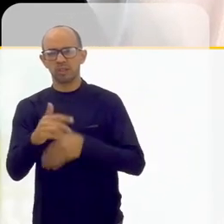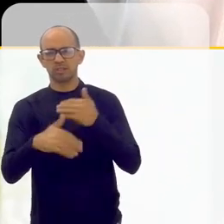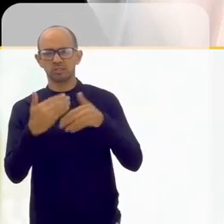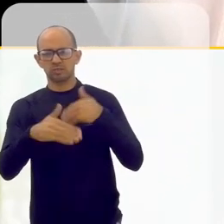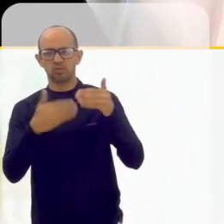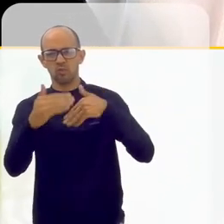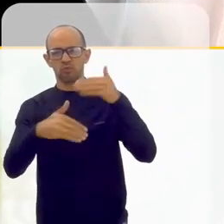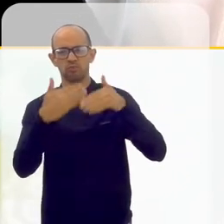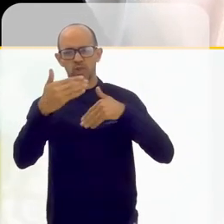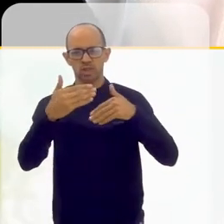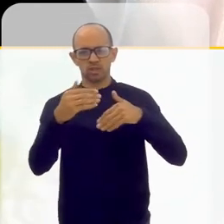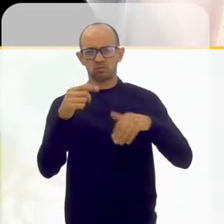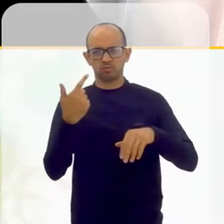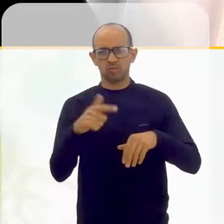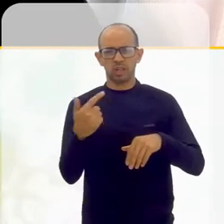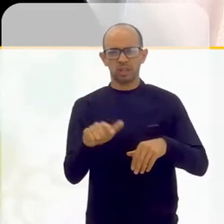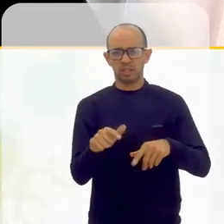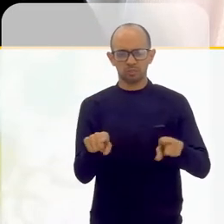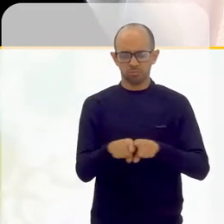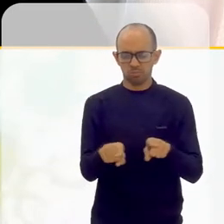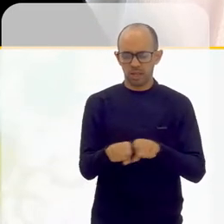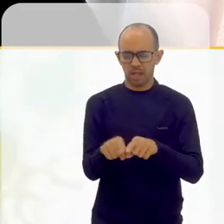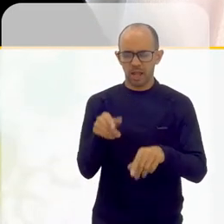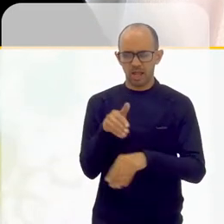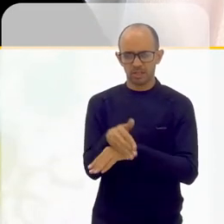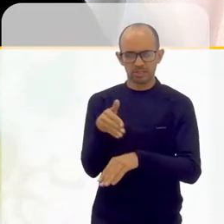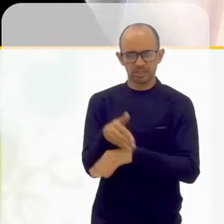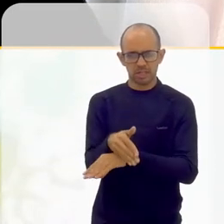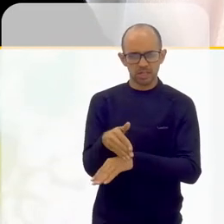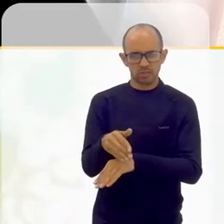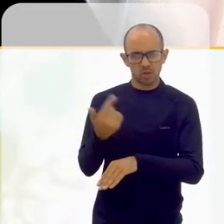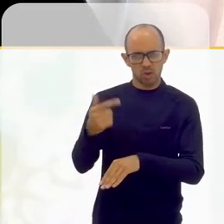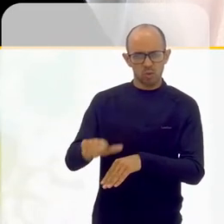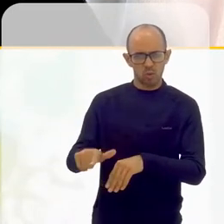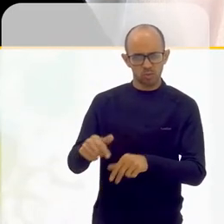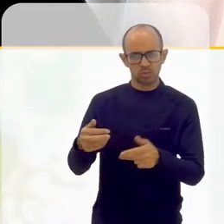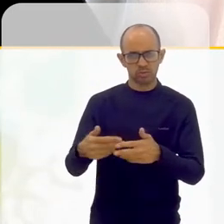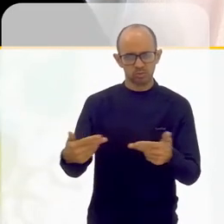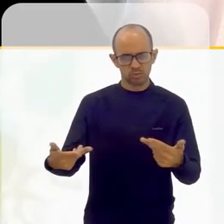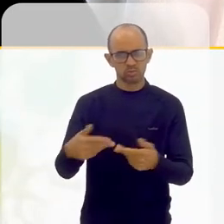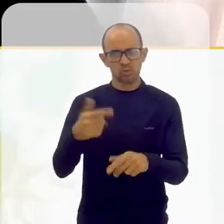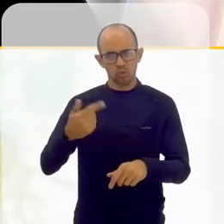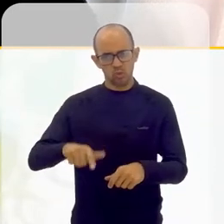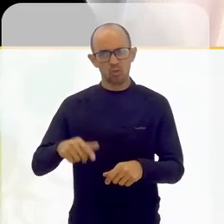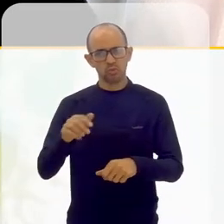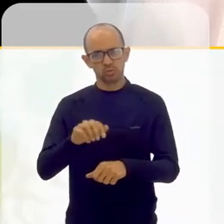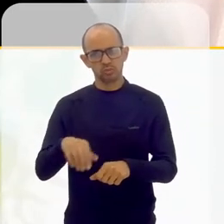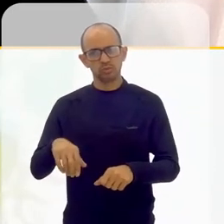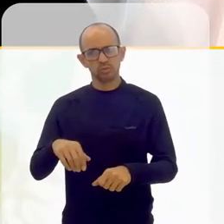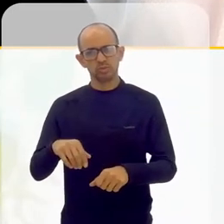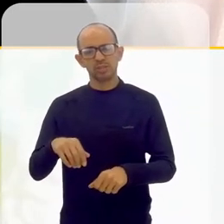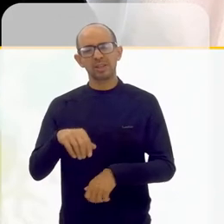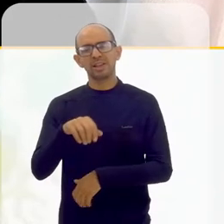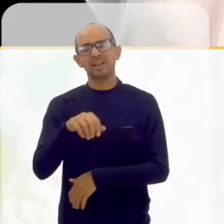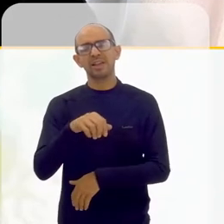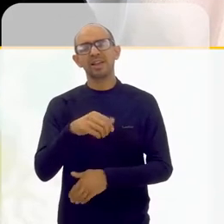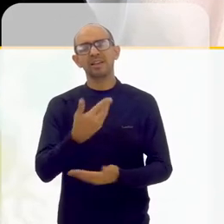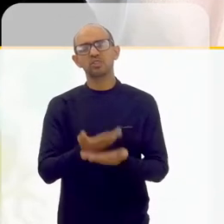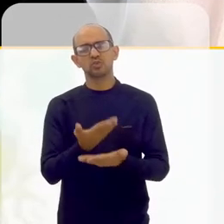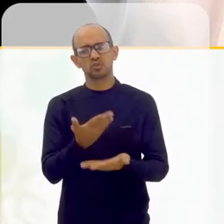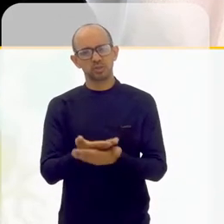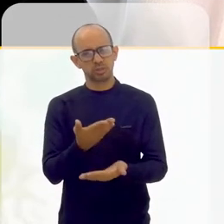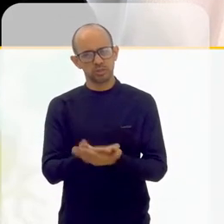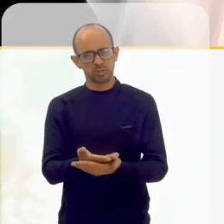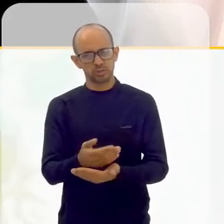desenvolvendo, não tendo acesso a atividades que outros alunos teriam, que outros estudantes, eu gosto de usar mais estudantes,